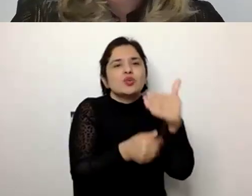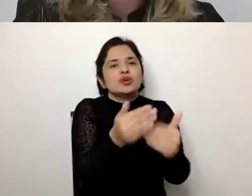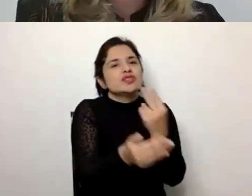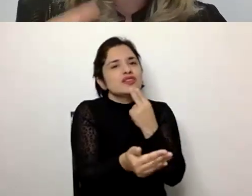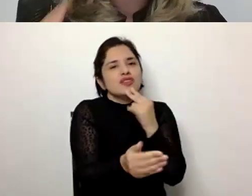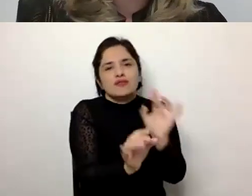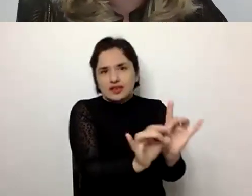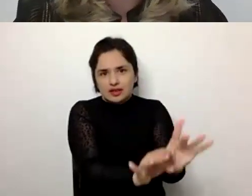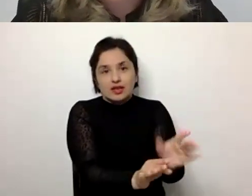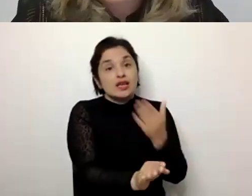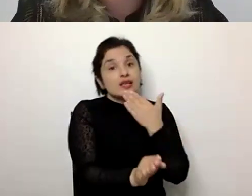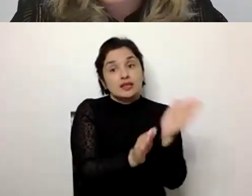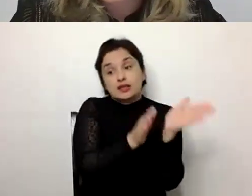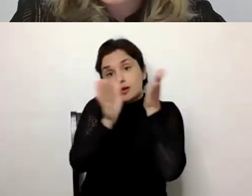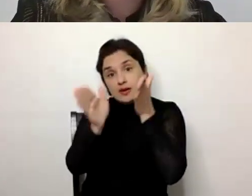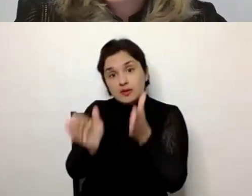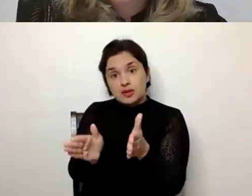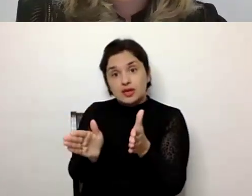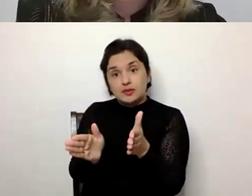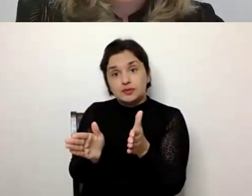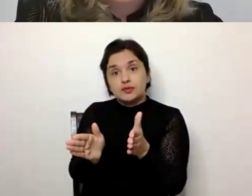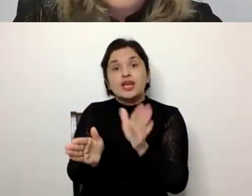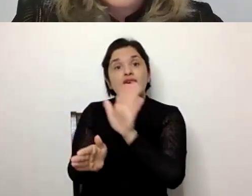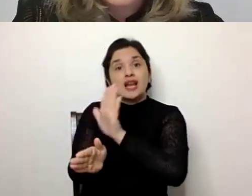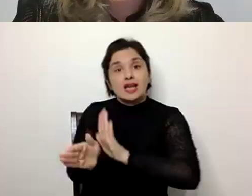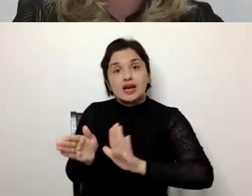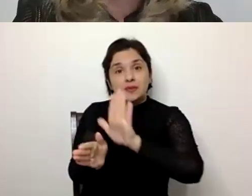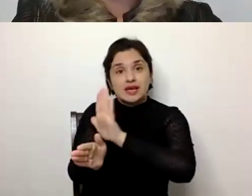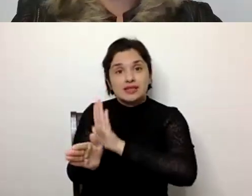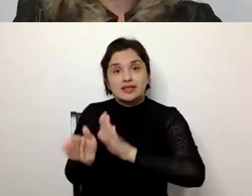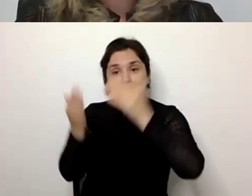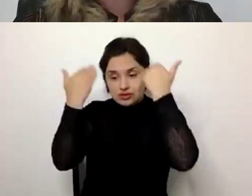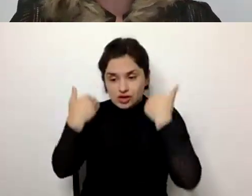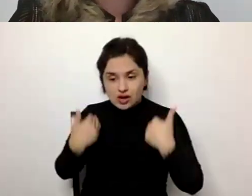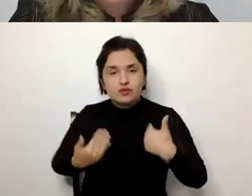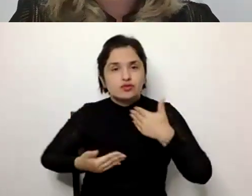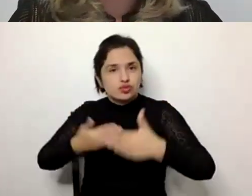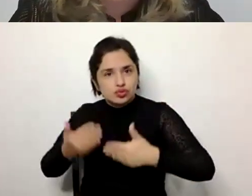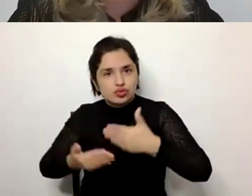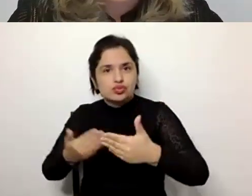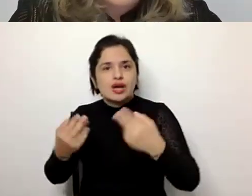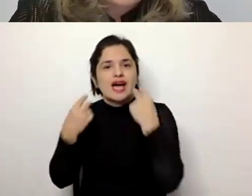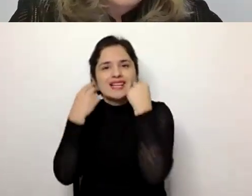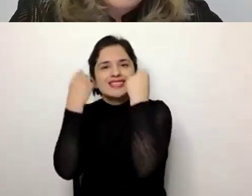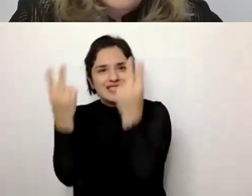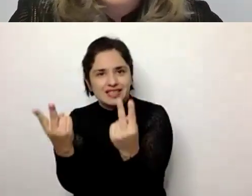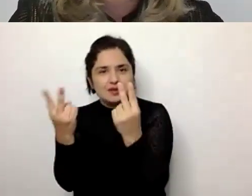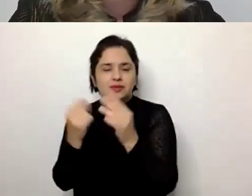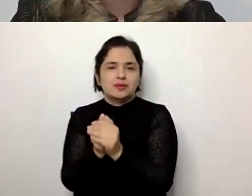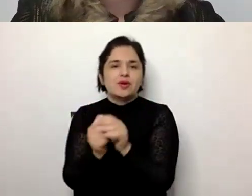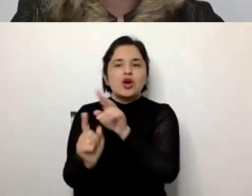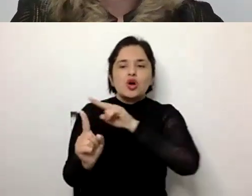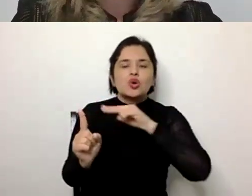mesmo. E também temos a manutenção de funcionalidades. Nós hoje trabalhamos a partir de uma perspectiva